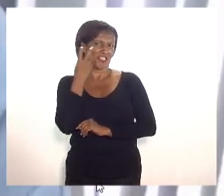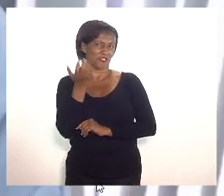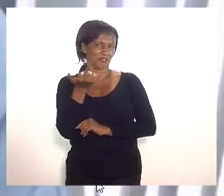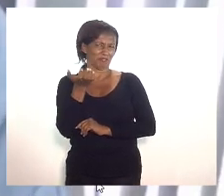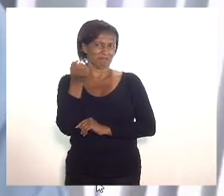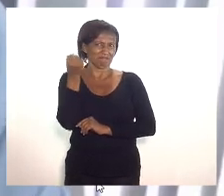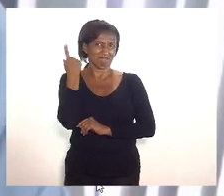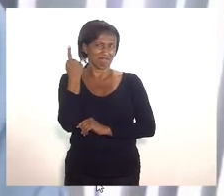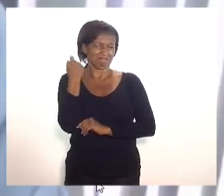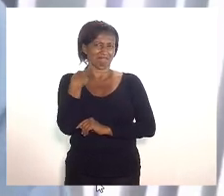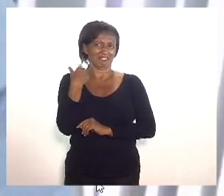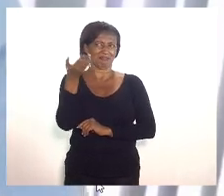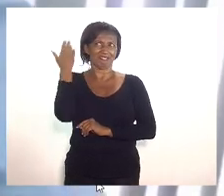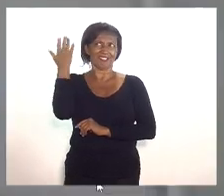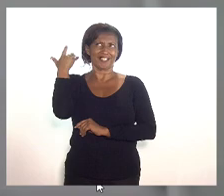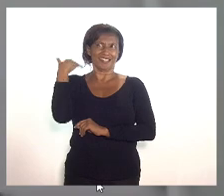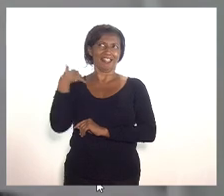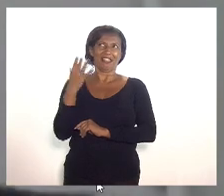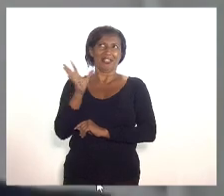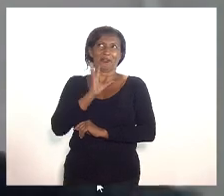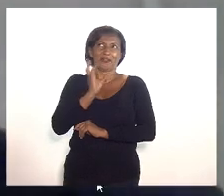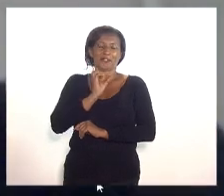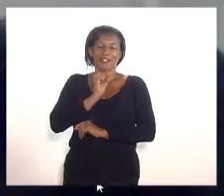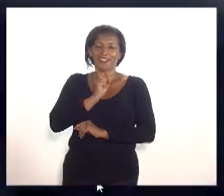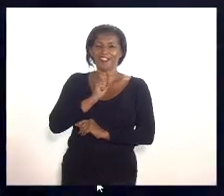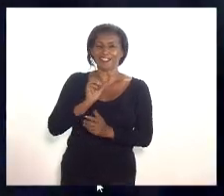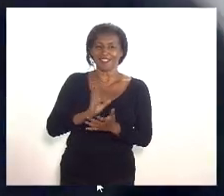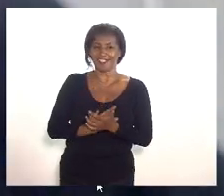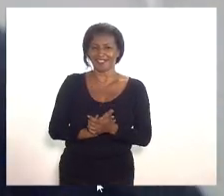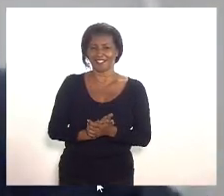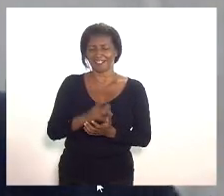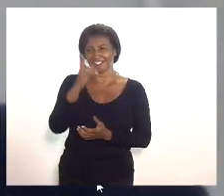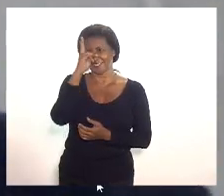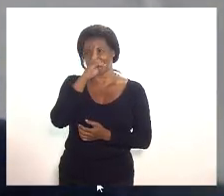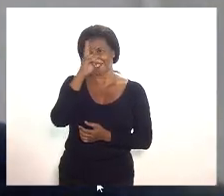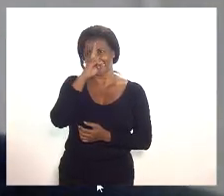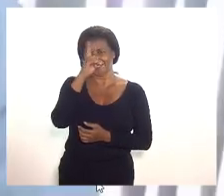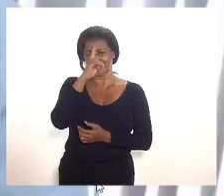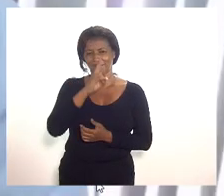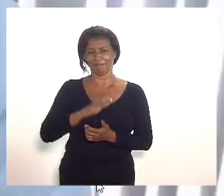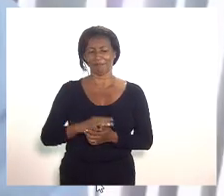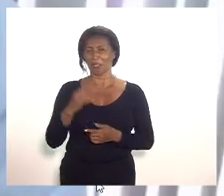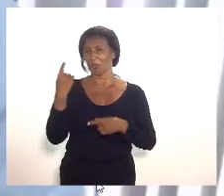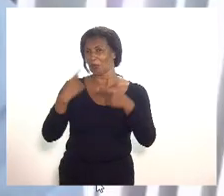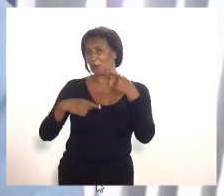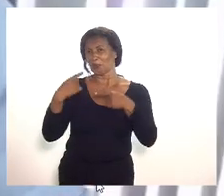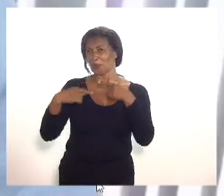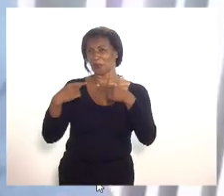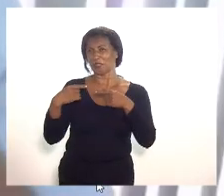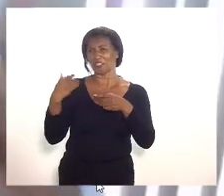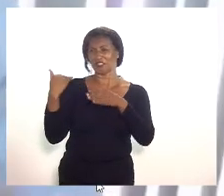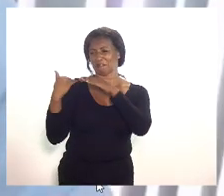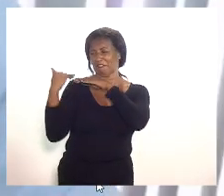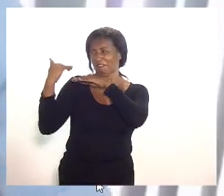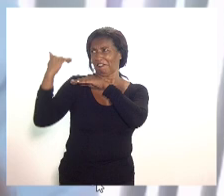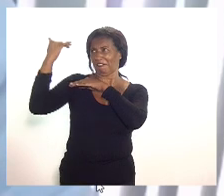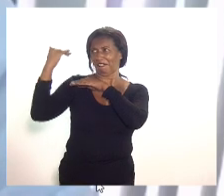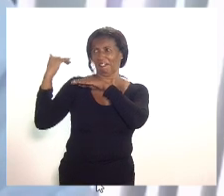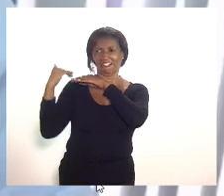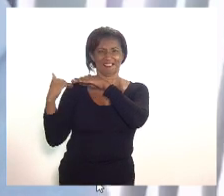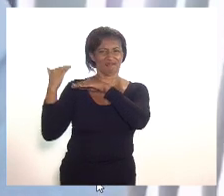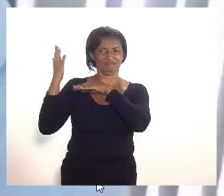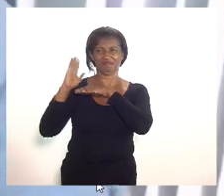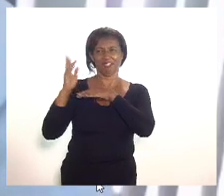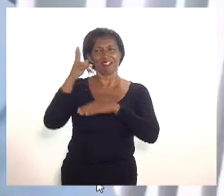lembranças dos nossos tempos lá desculpa Valdeck não política não tem patente são lembranças